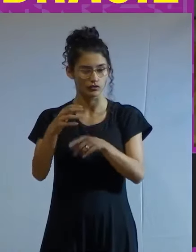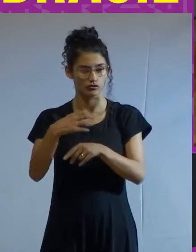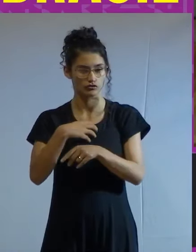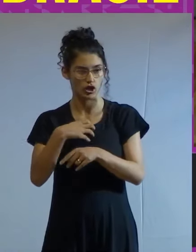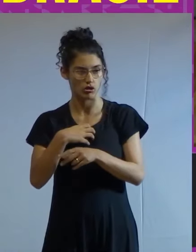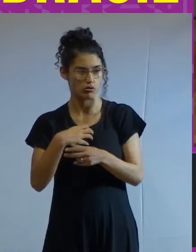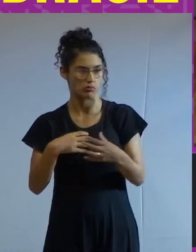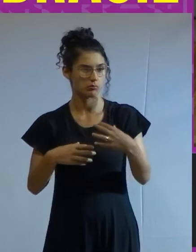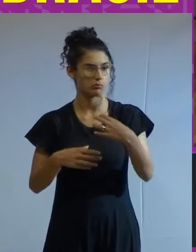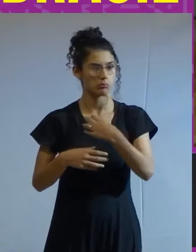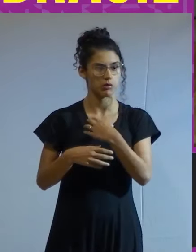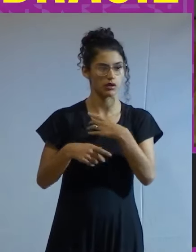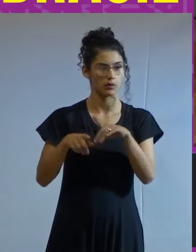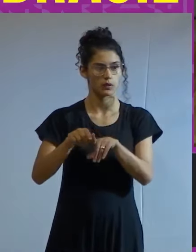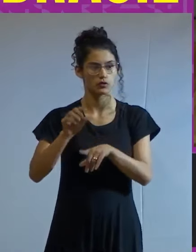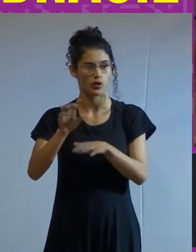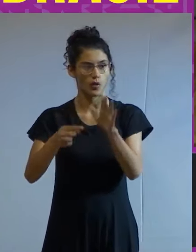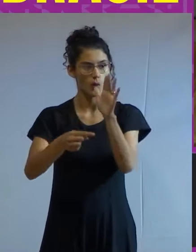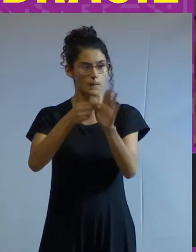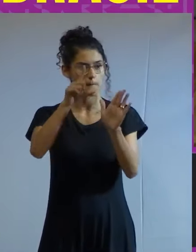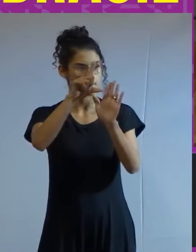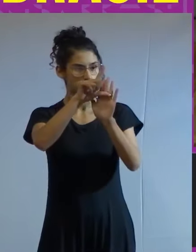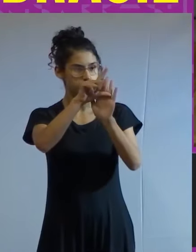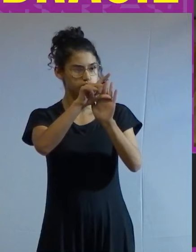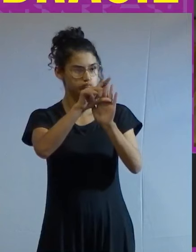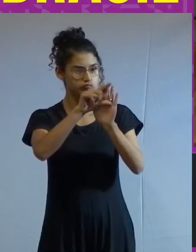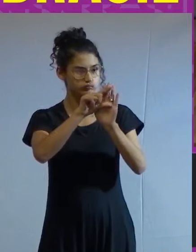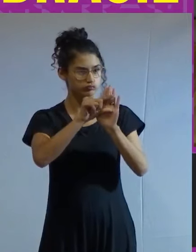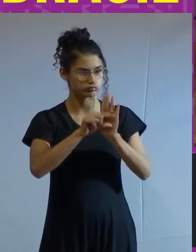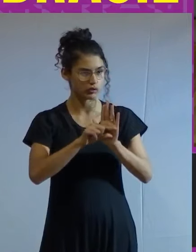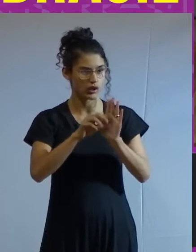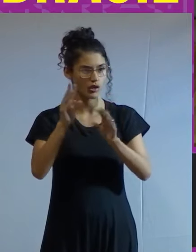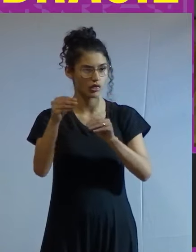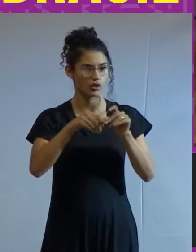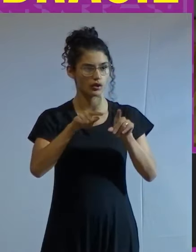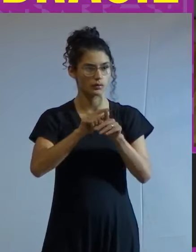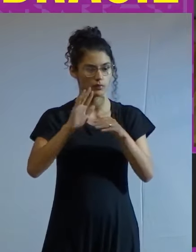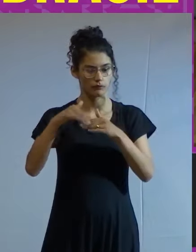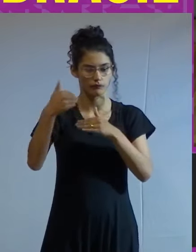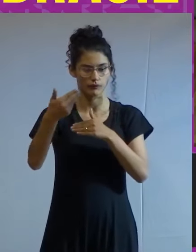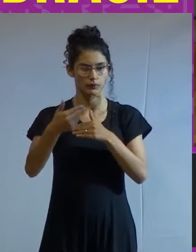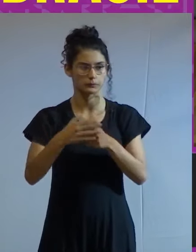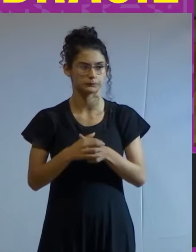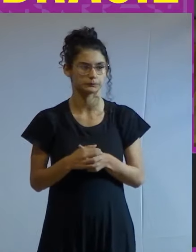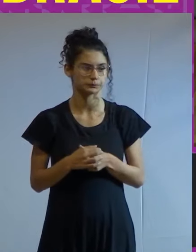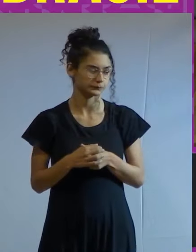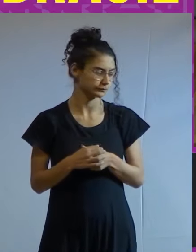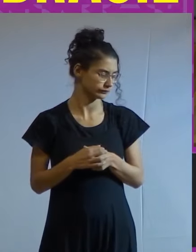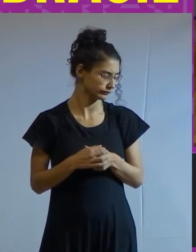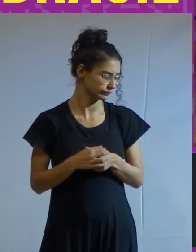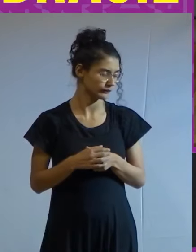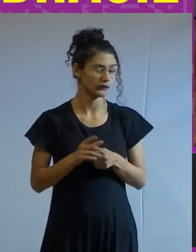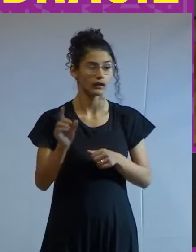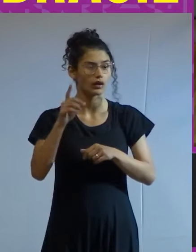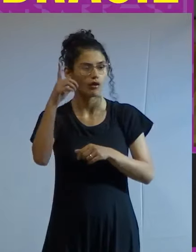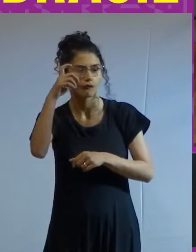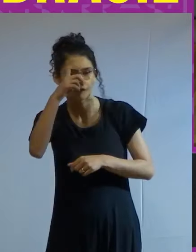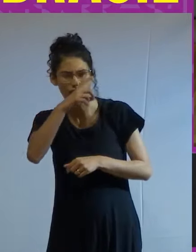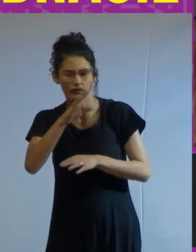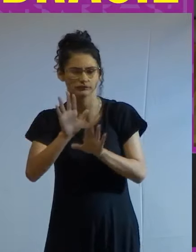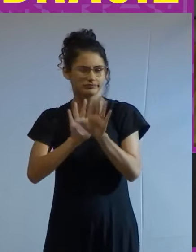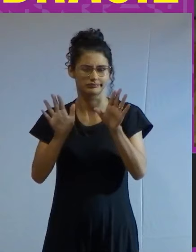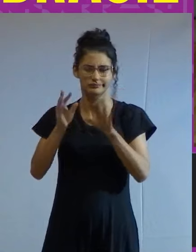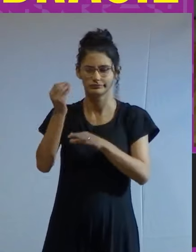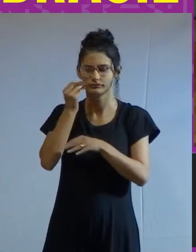para engenho, e apenas uma reduzida filtrou-se fora da região. Não foi difícil,